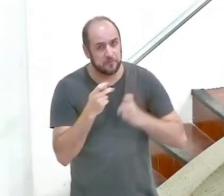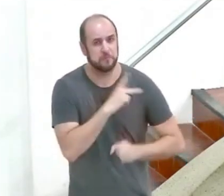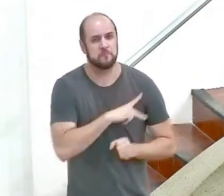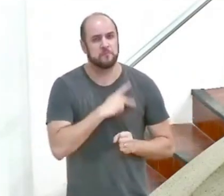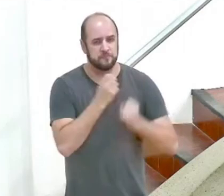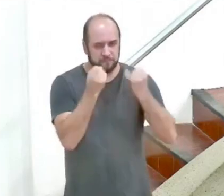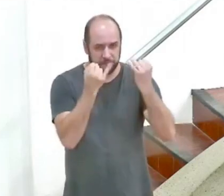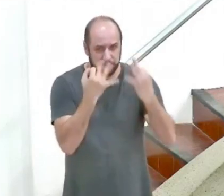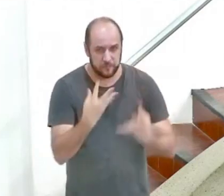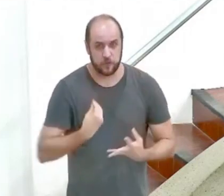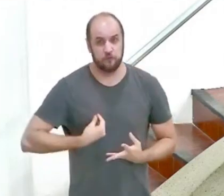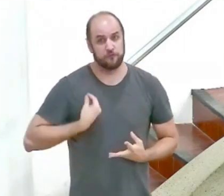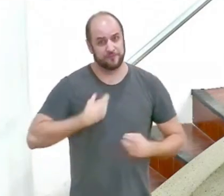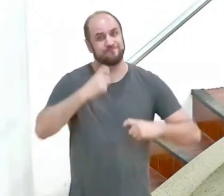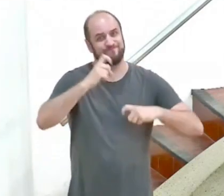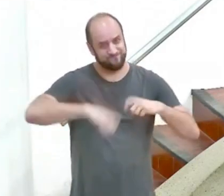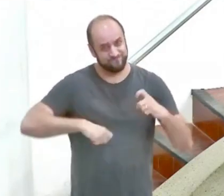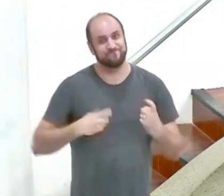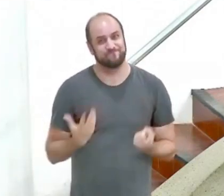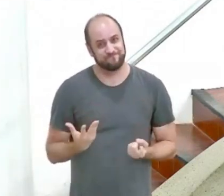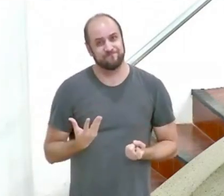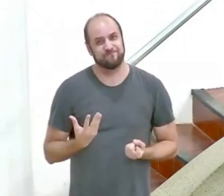é a vida sexual da igreja.